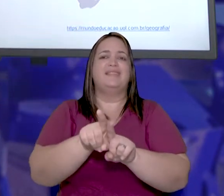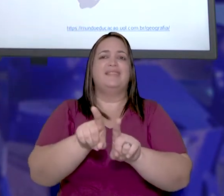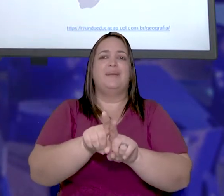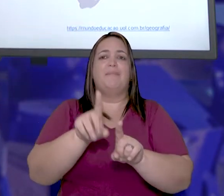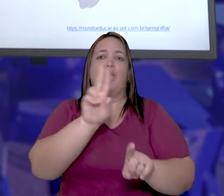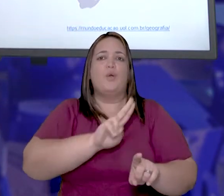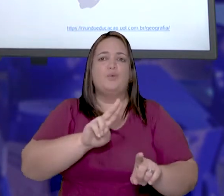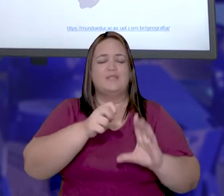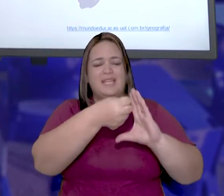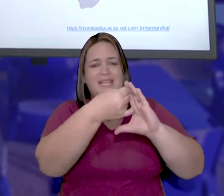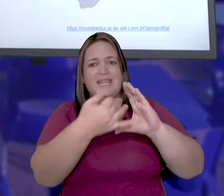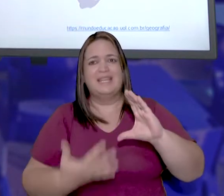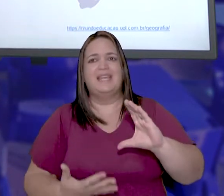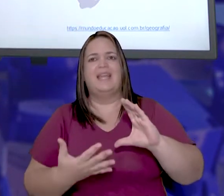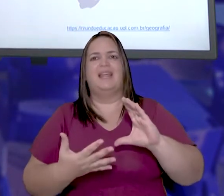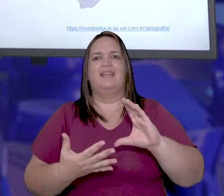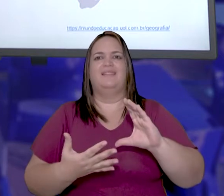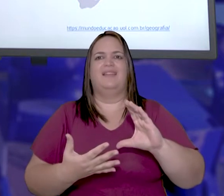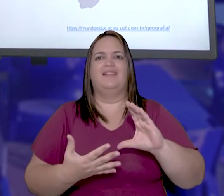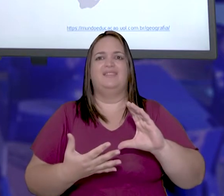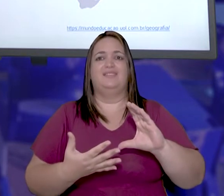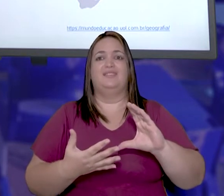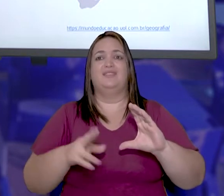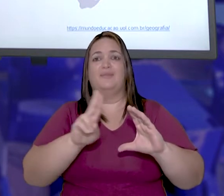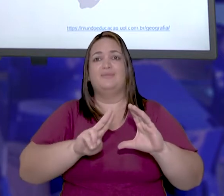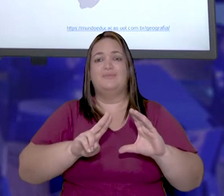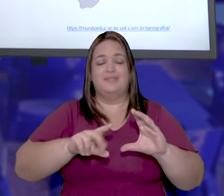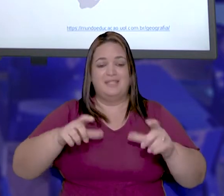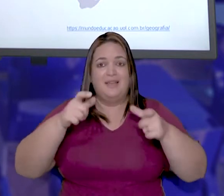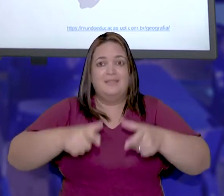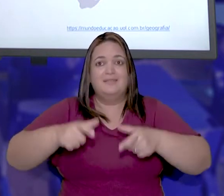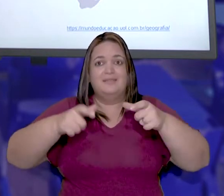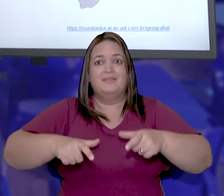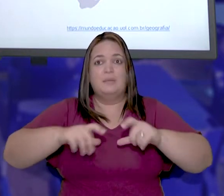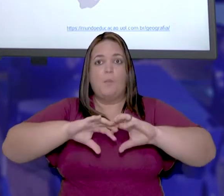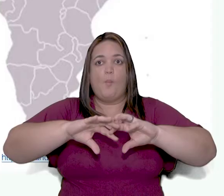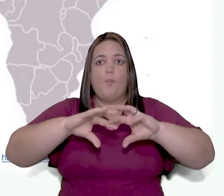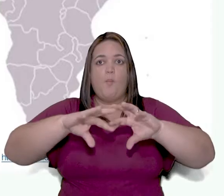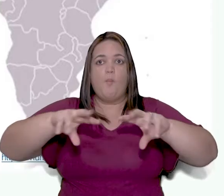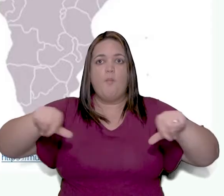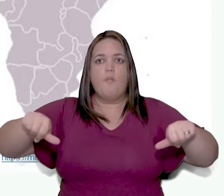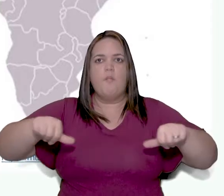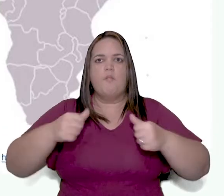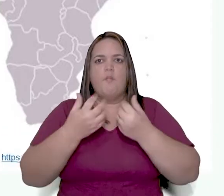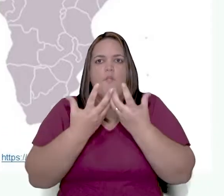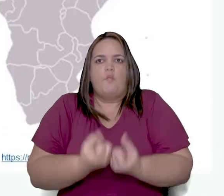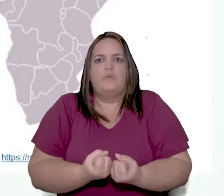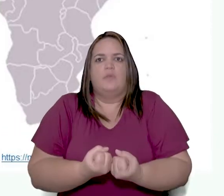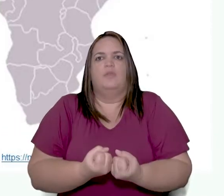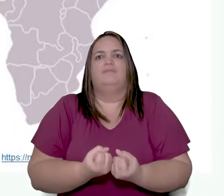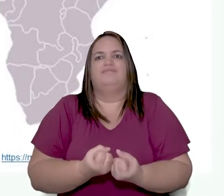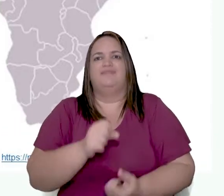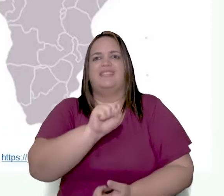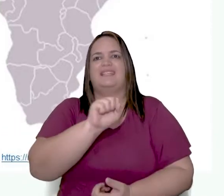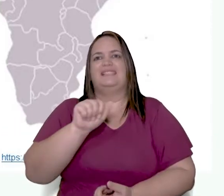árabe e também a partir da característica físico-geográfica do deserto do Saara.